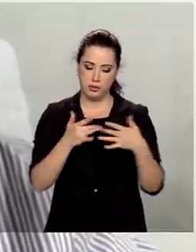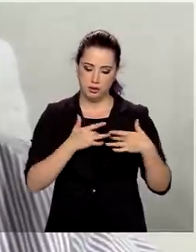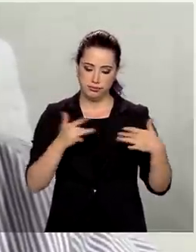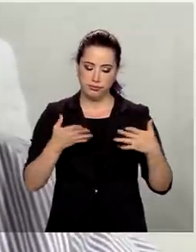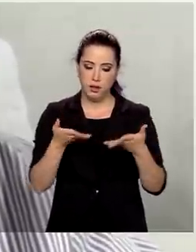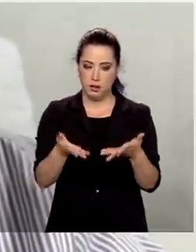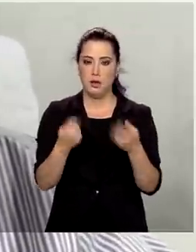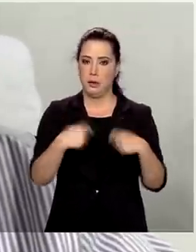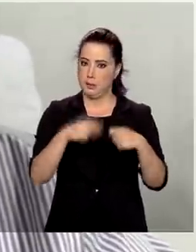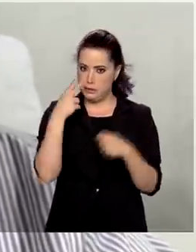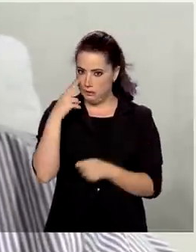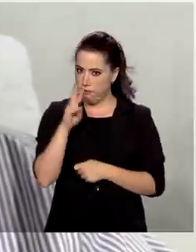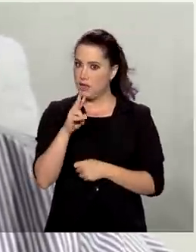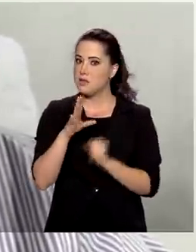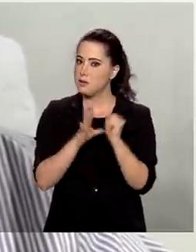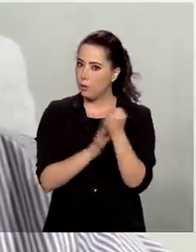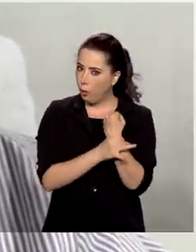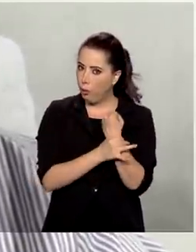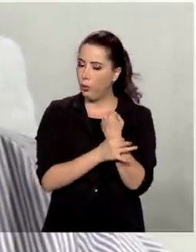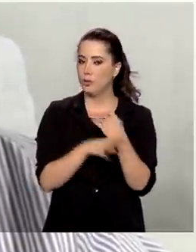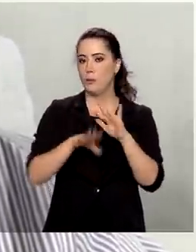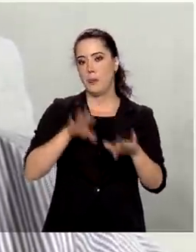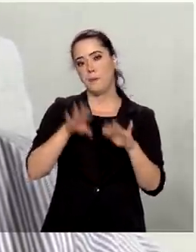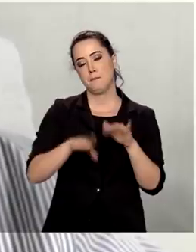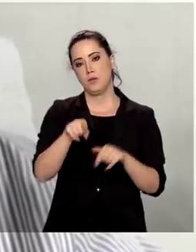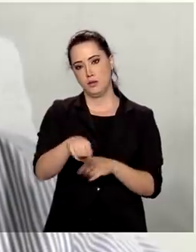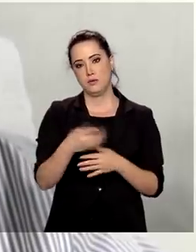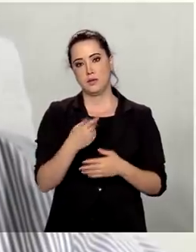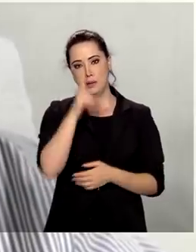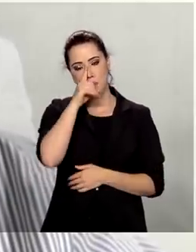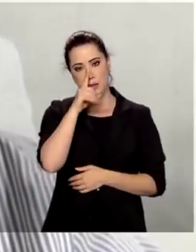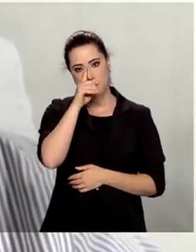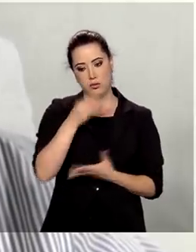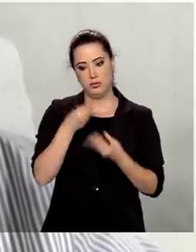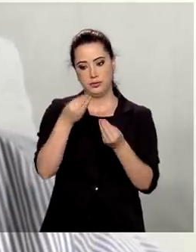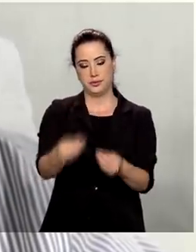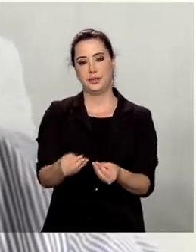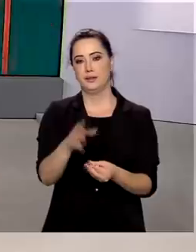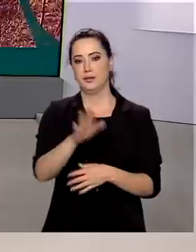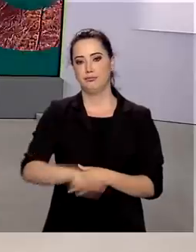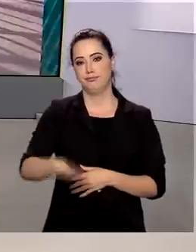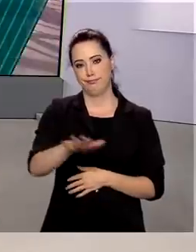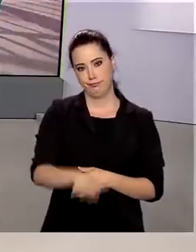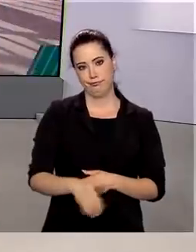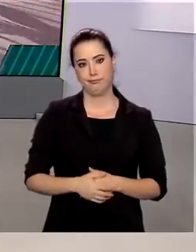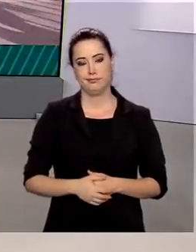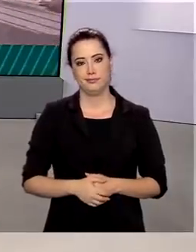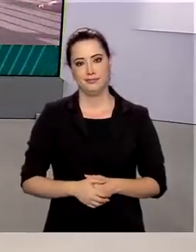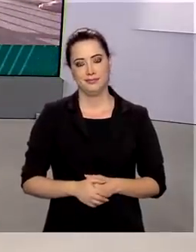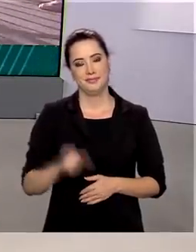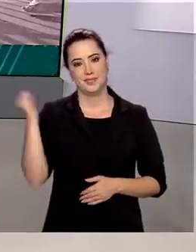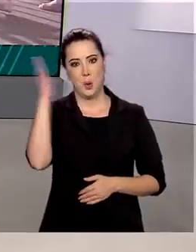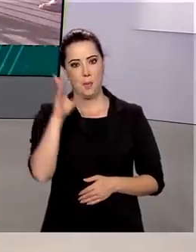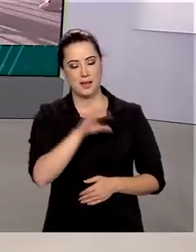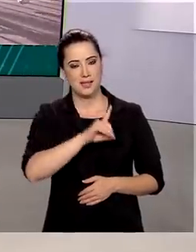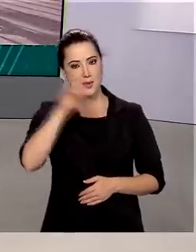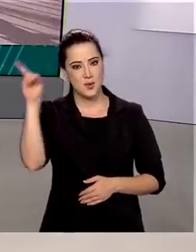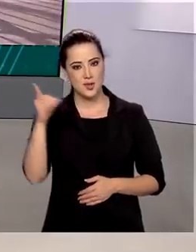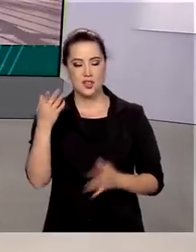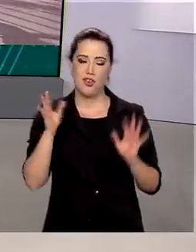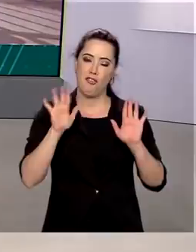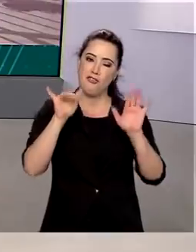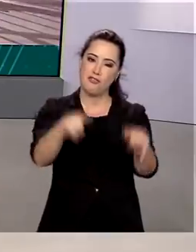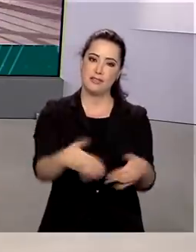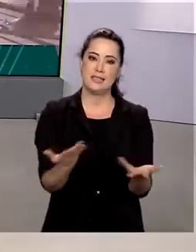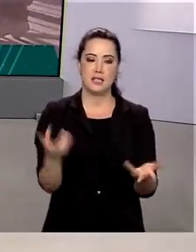a gente pode estar ali expondo indevidamente a criança a um risco indesejado. O Brasil em Dia fica por aqui.